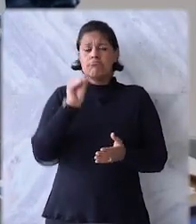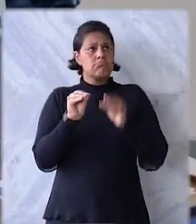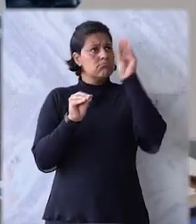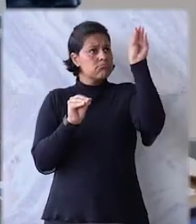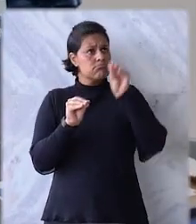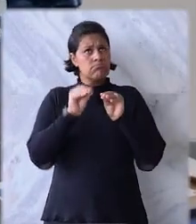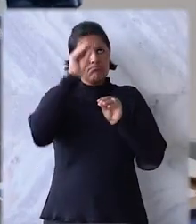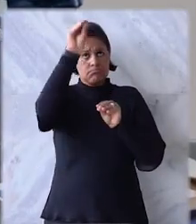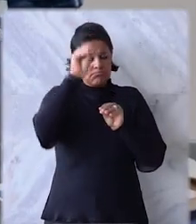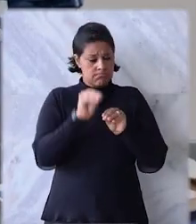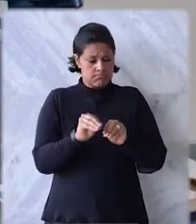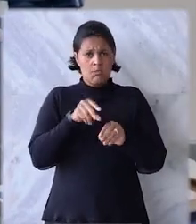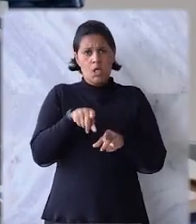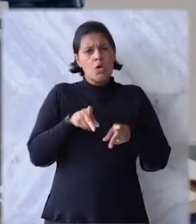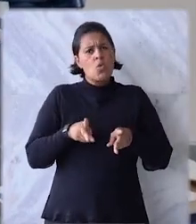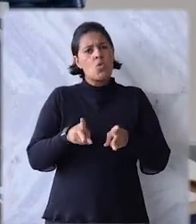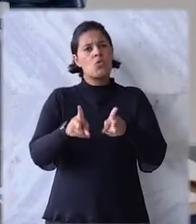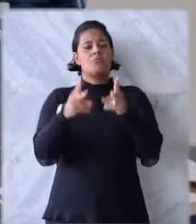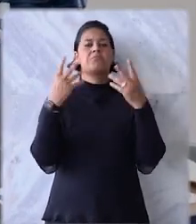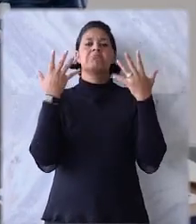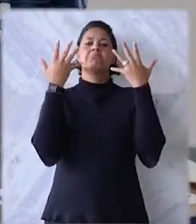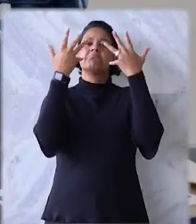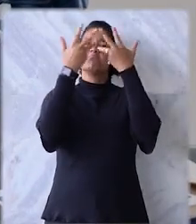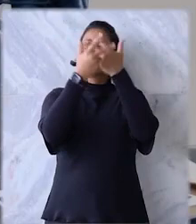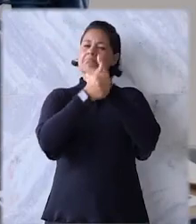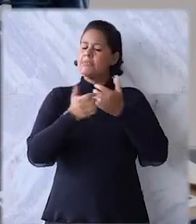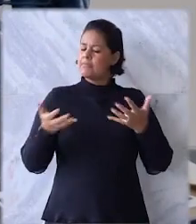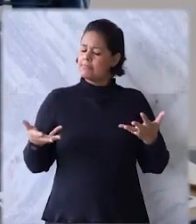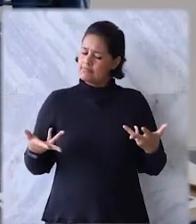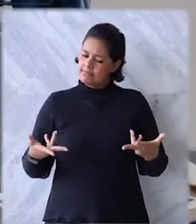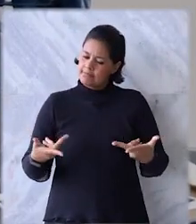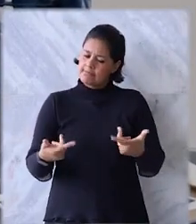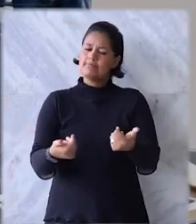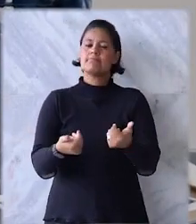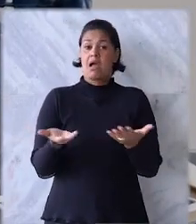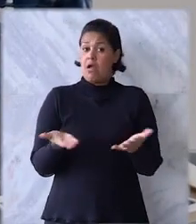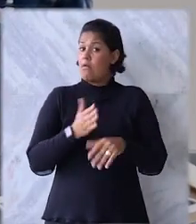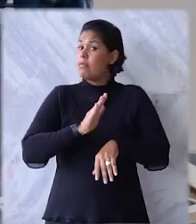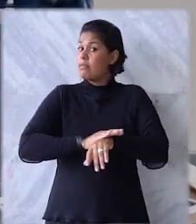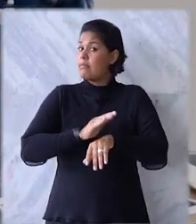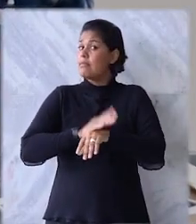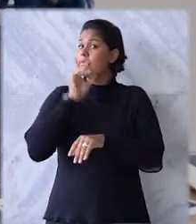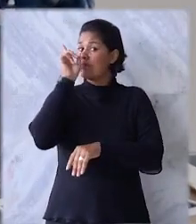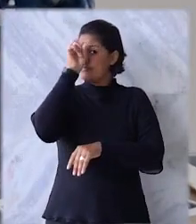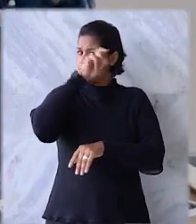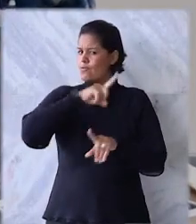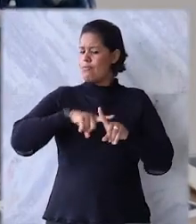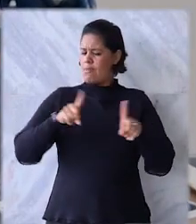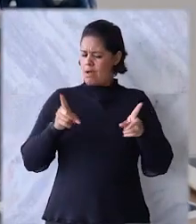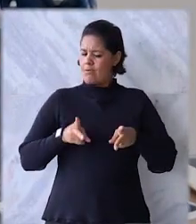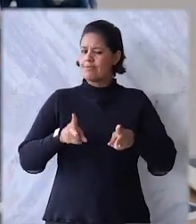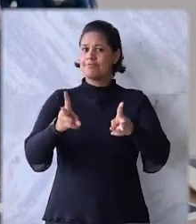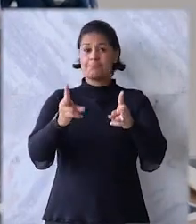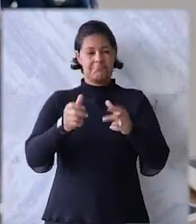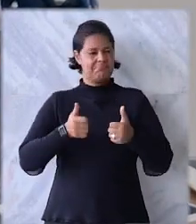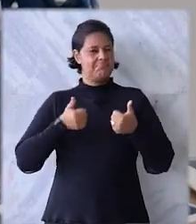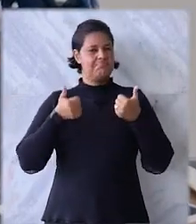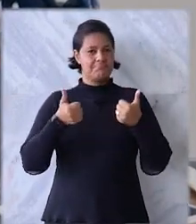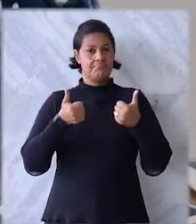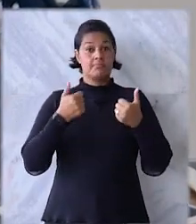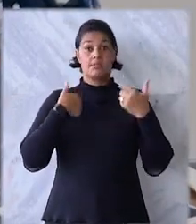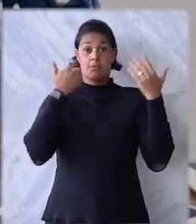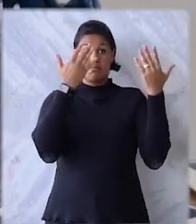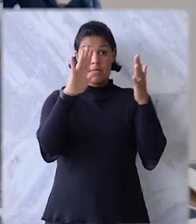pouco de cada brasileiro, ela continua sendo linda e maravilhosa mesmo nesse momento de crise. Então meus parabéns a